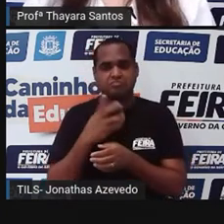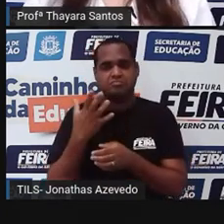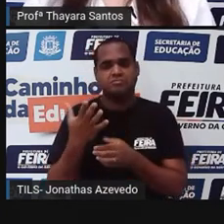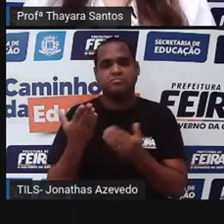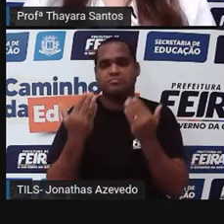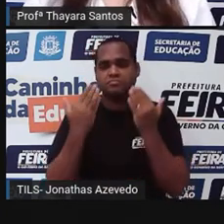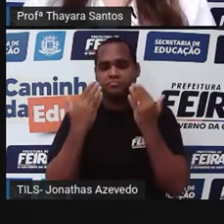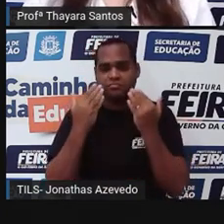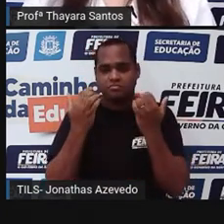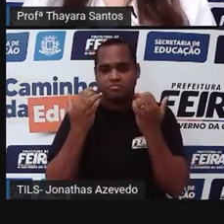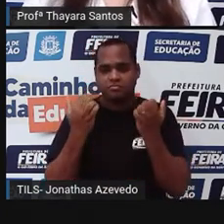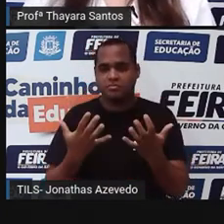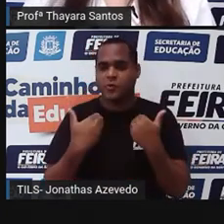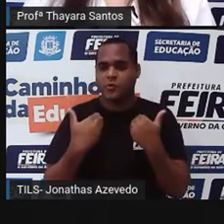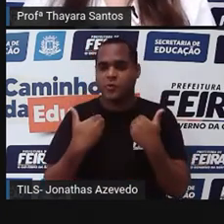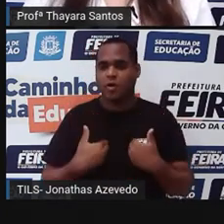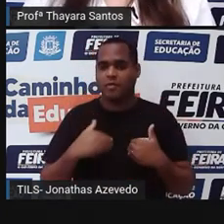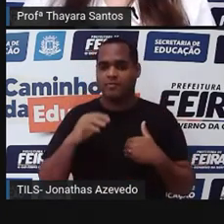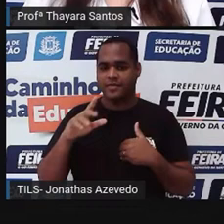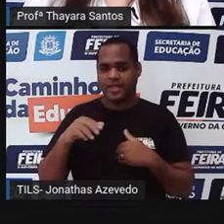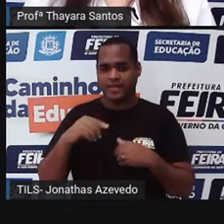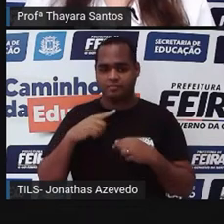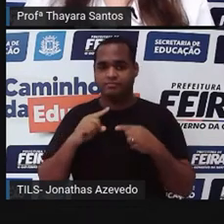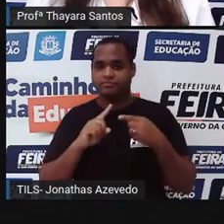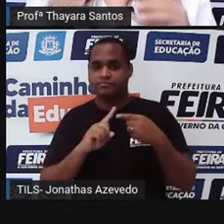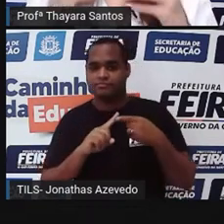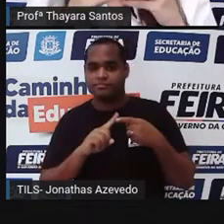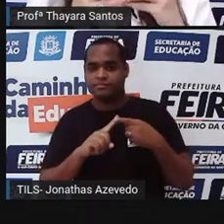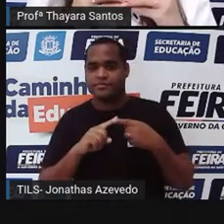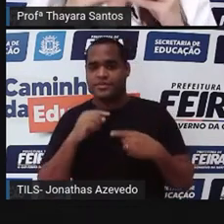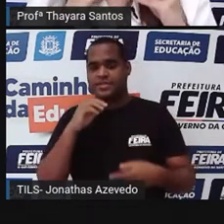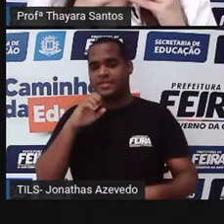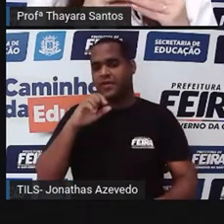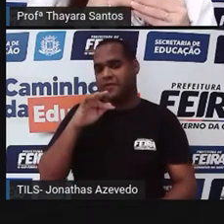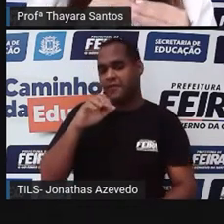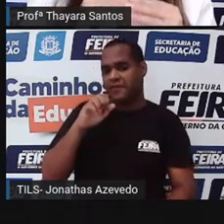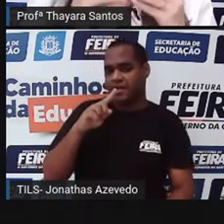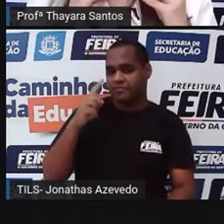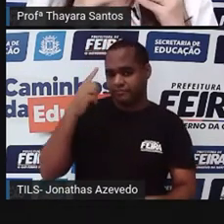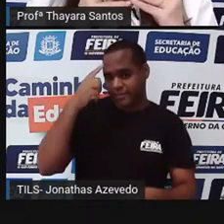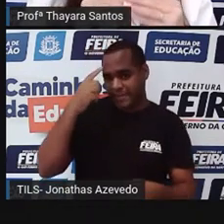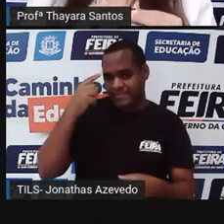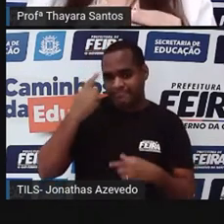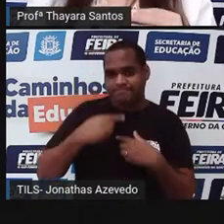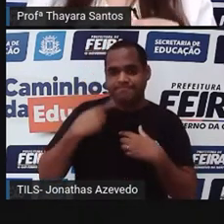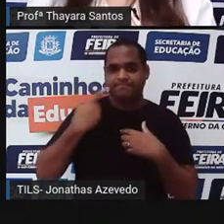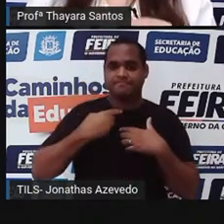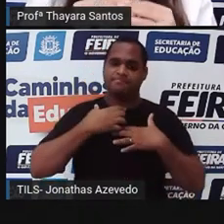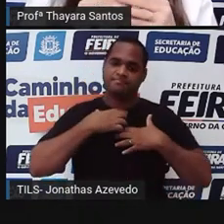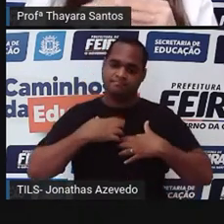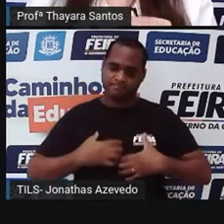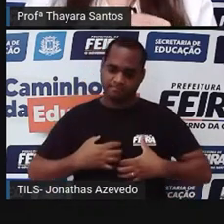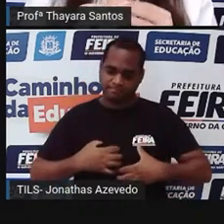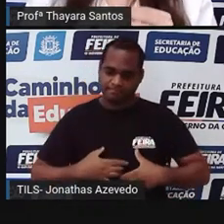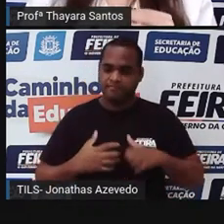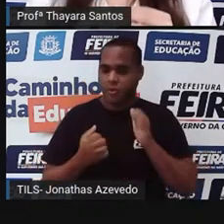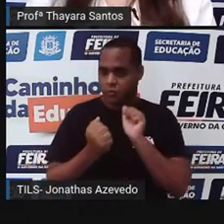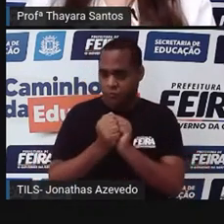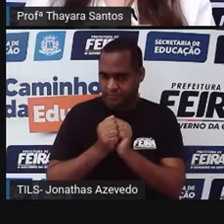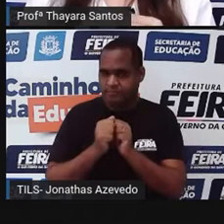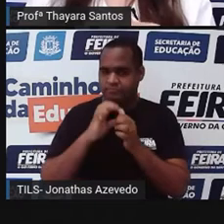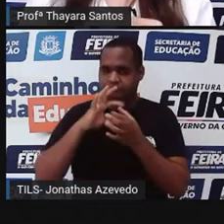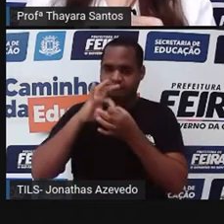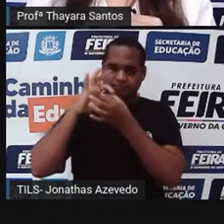apresentam o corpo dividido em cefalotórax, que é o tórax fundido com a cabeça, mais o abdômen. E uma